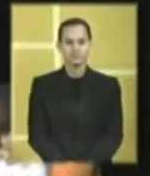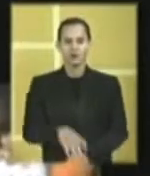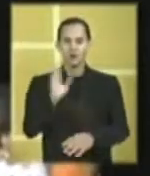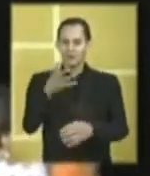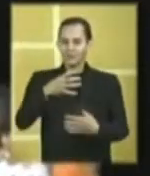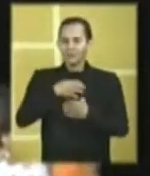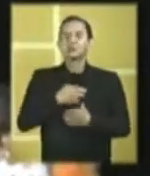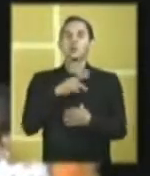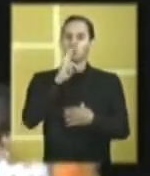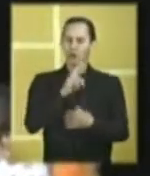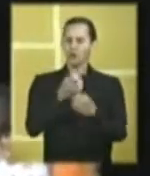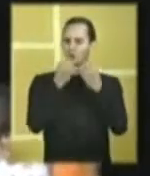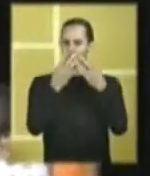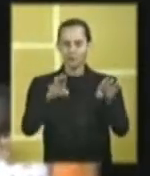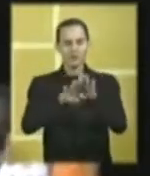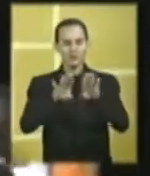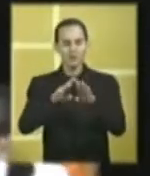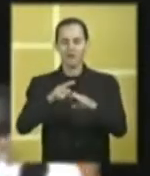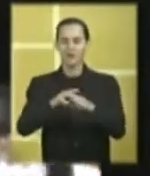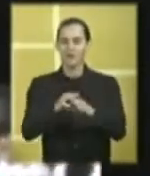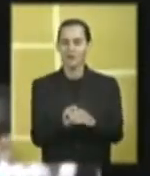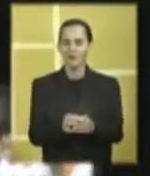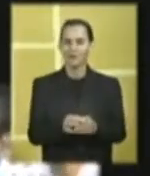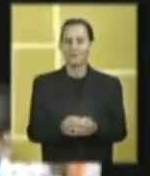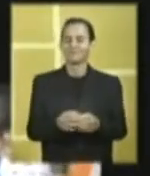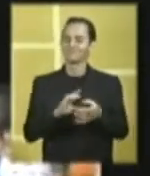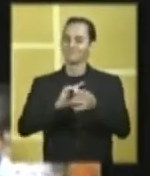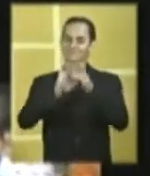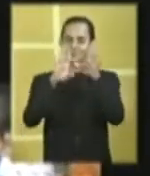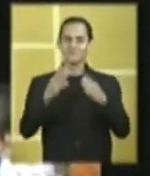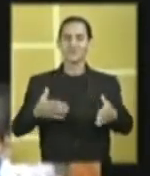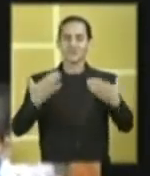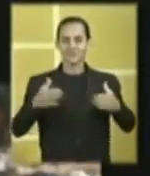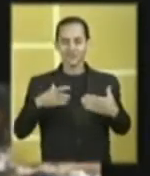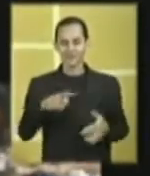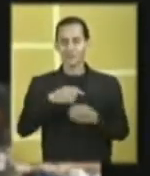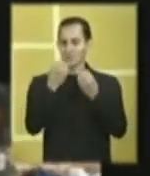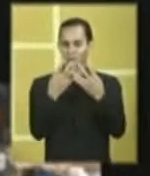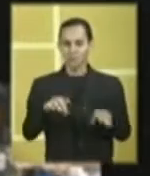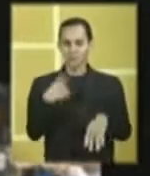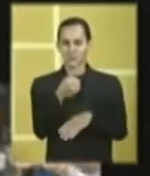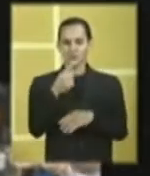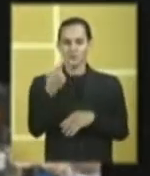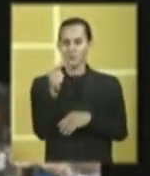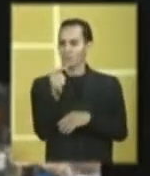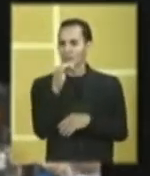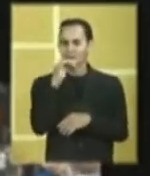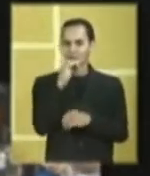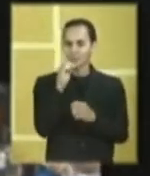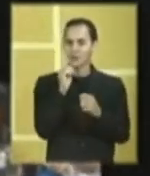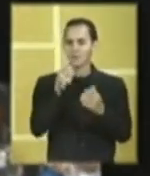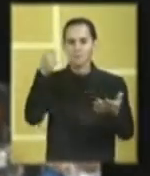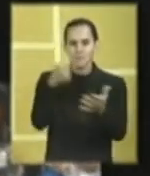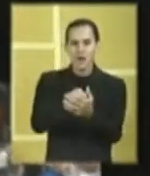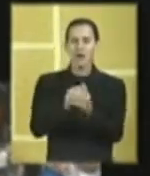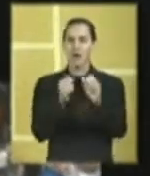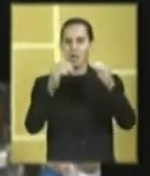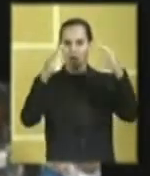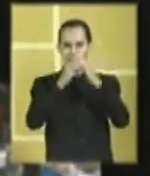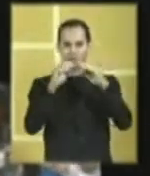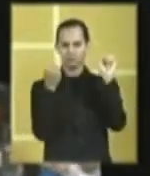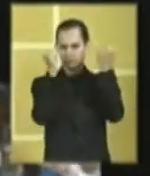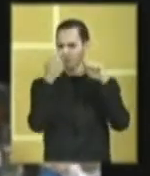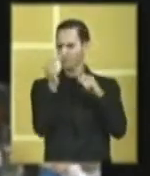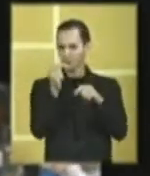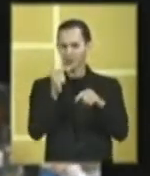E já senti resultado, sim, já estão mais dispostas, mais animadas, é muito bom. Para a gente que não tem condição de estar pagando uma academia,